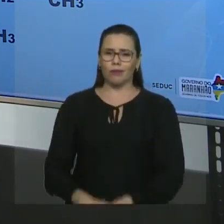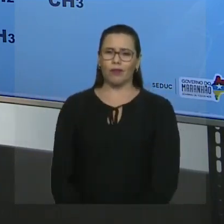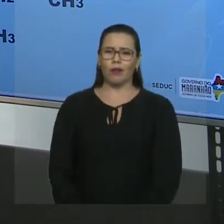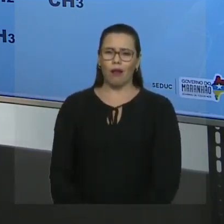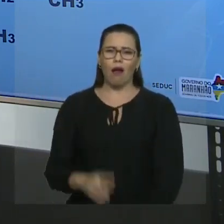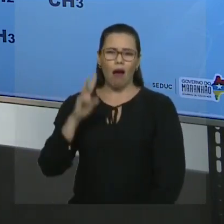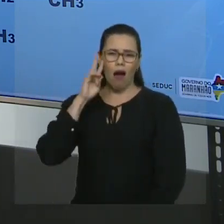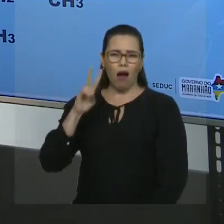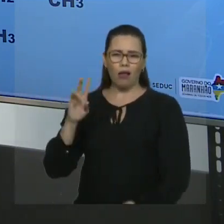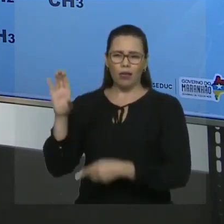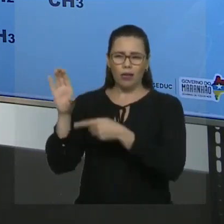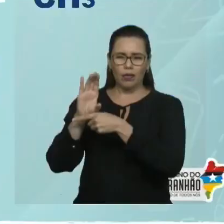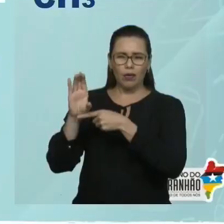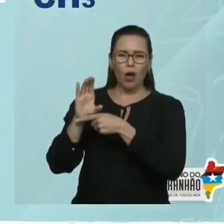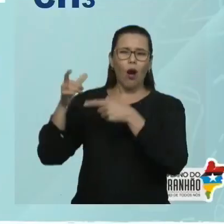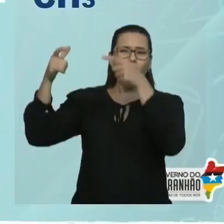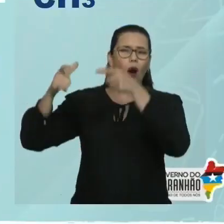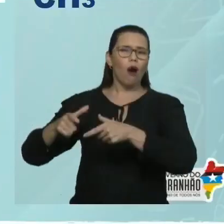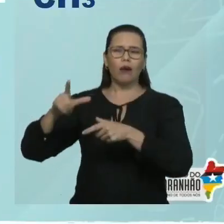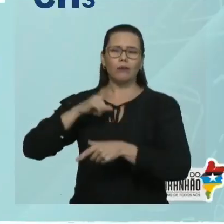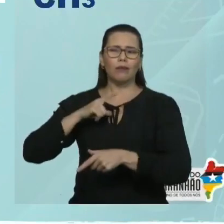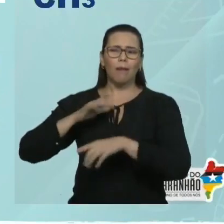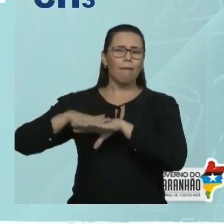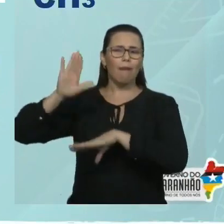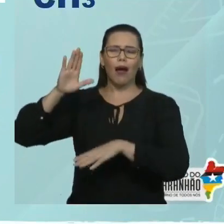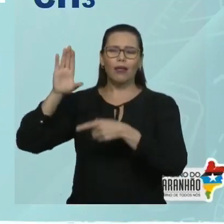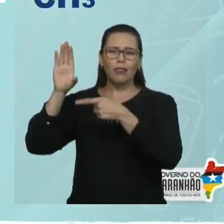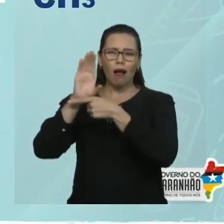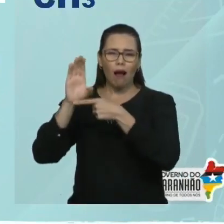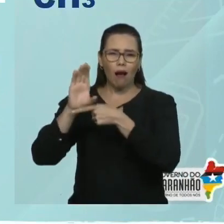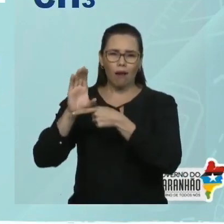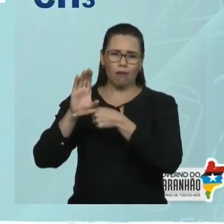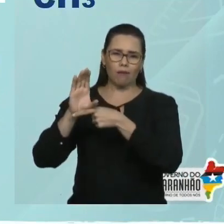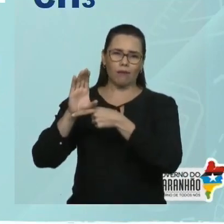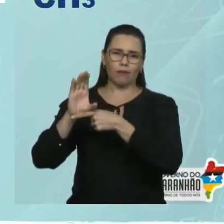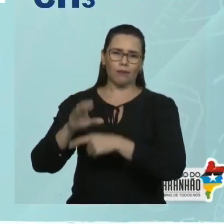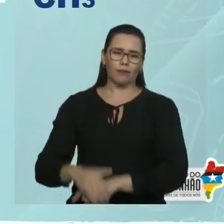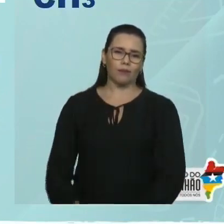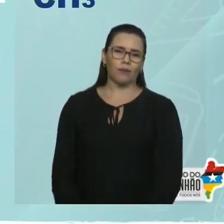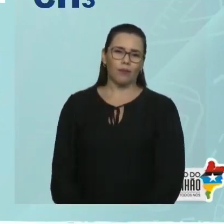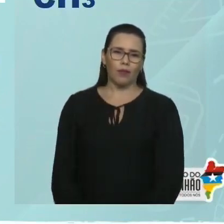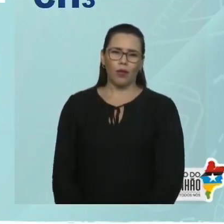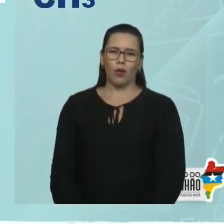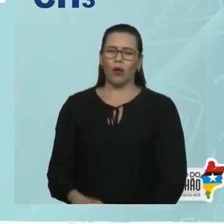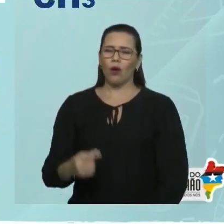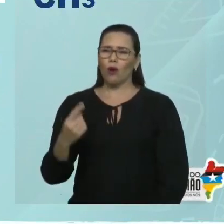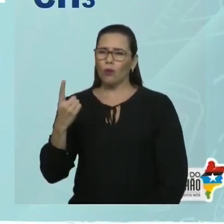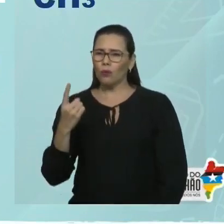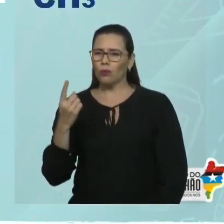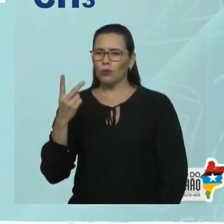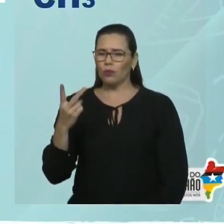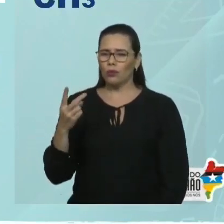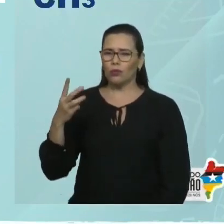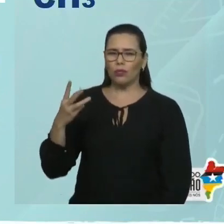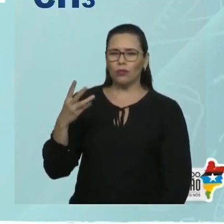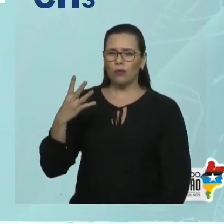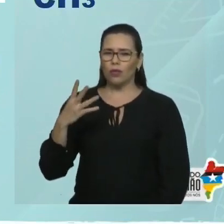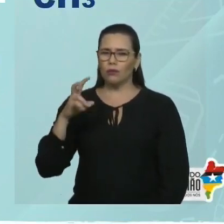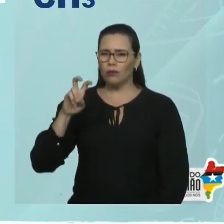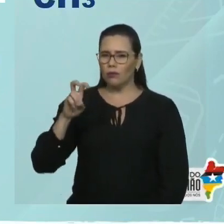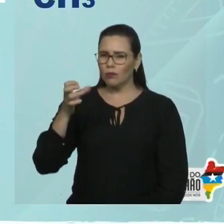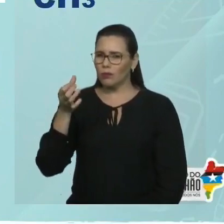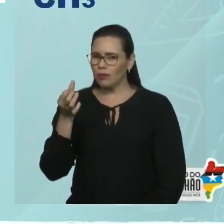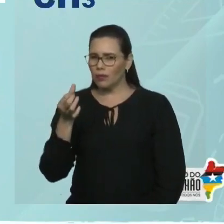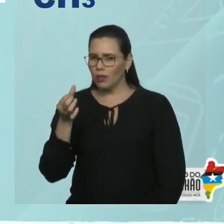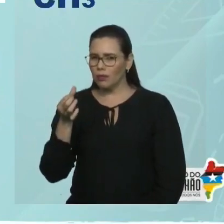sequência de carbonos, vai observar que a maior sequência ficaria nesta cadeia aqui. Um, dois, três, quatro, cinco, seis.